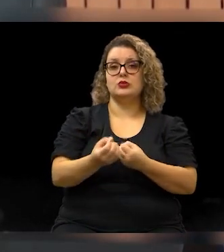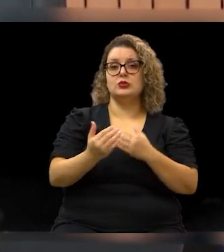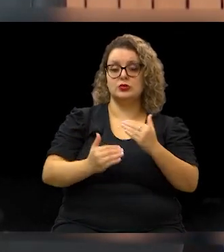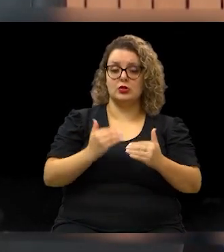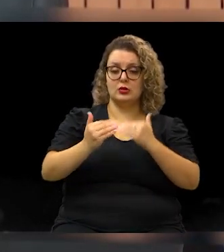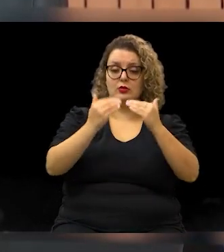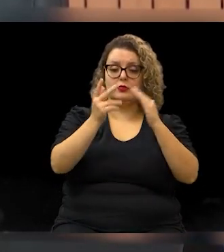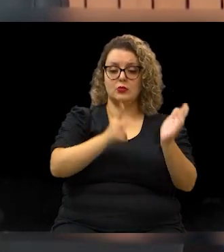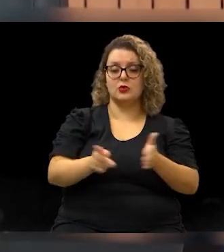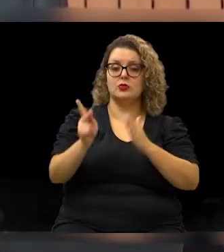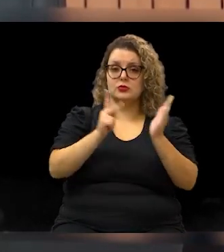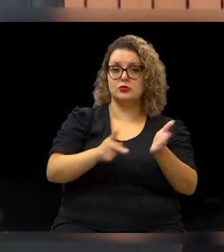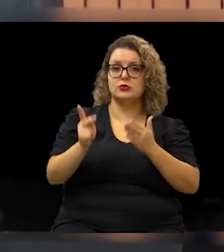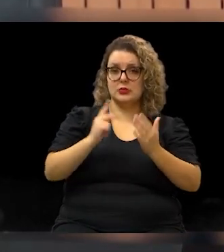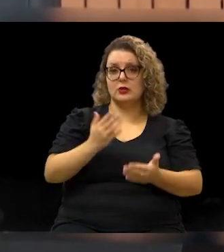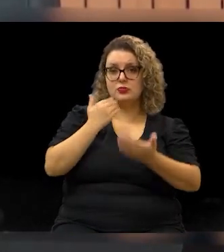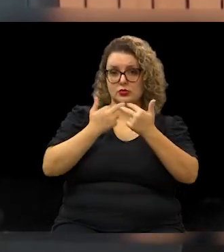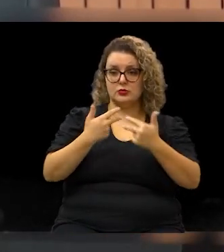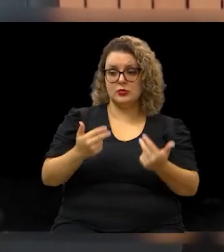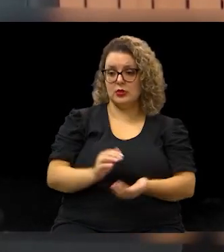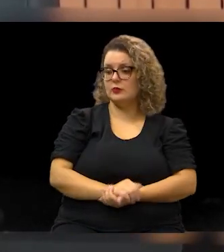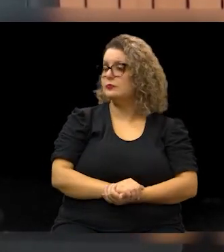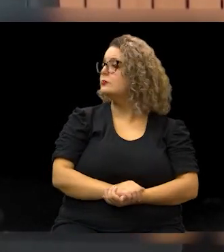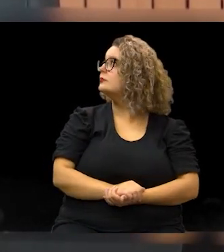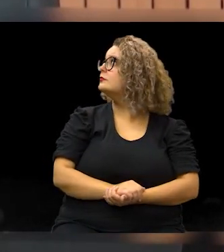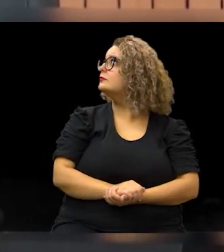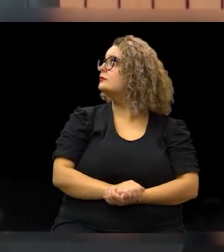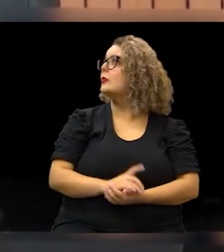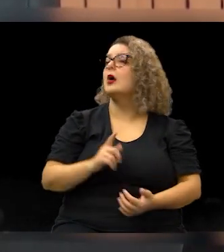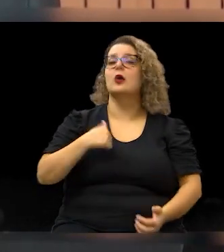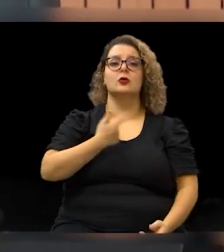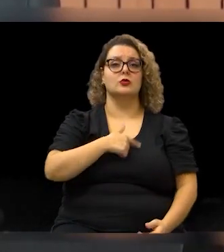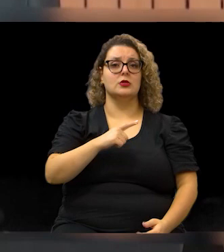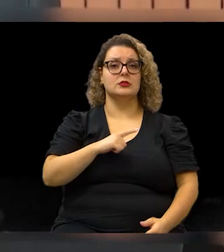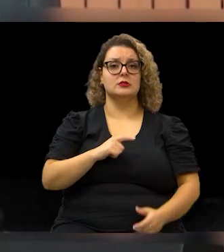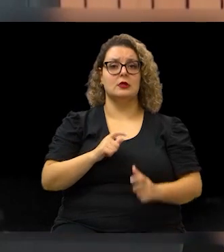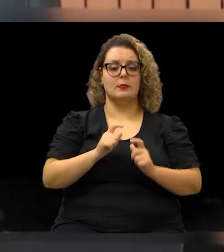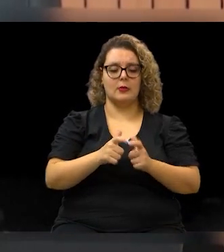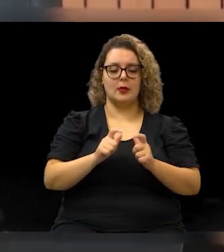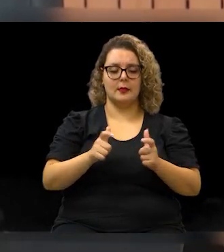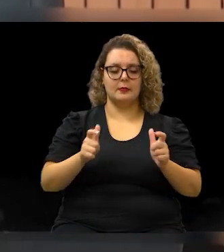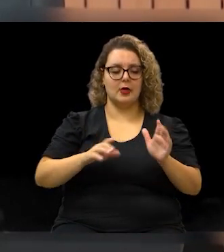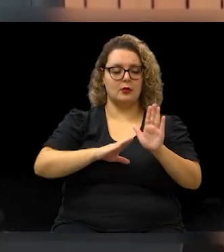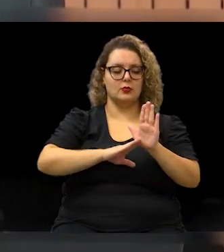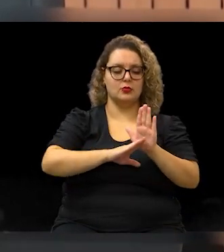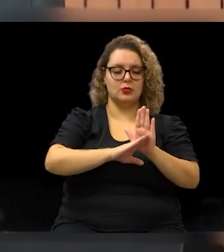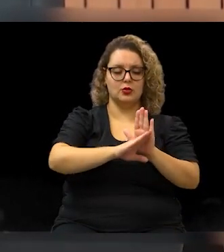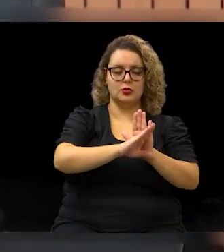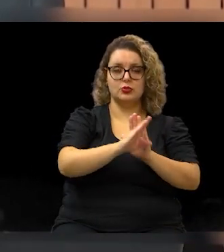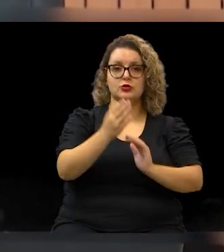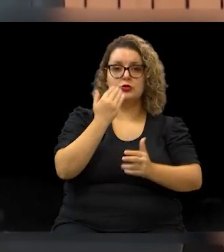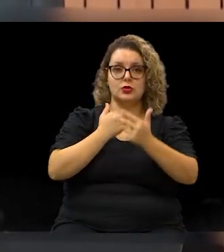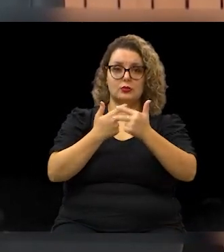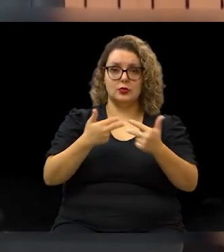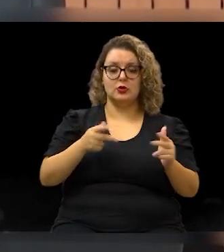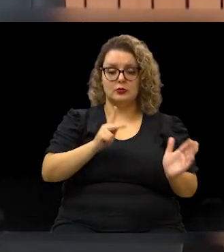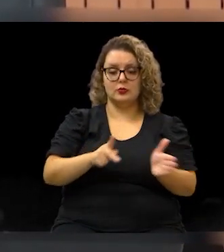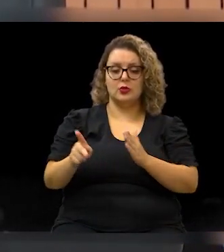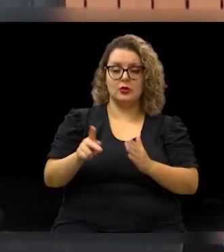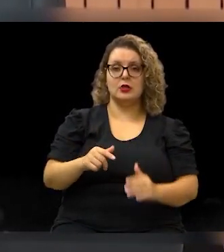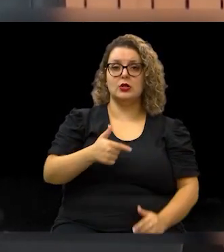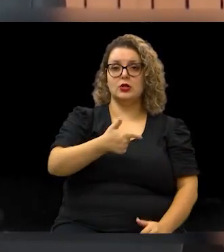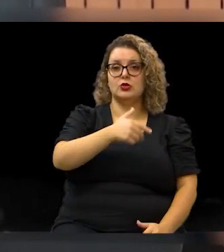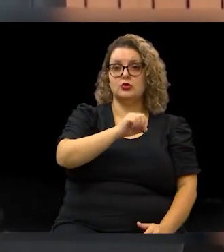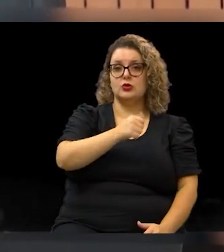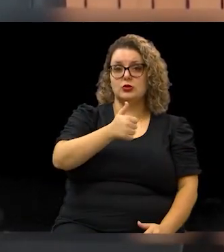alimentos. Nós temos um crescimento na produção de alimentos na década de 2011